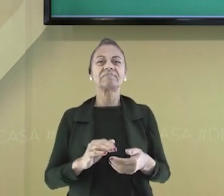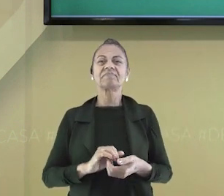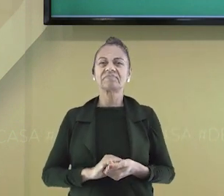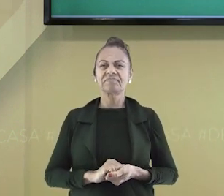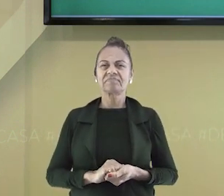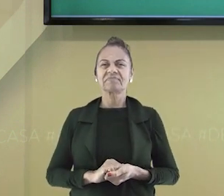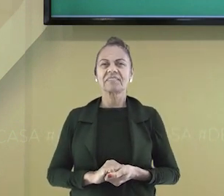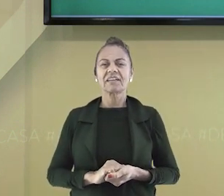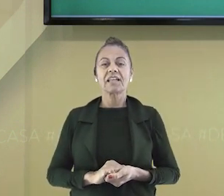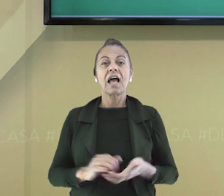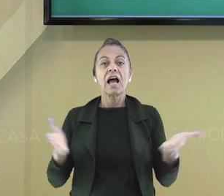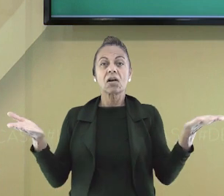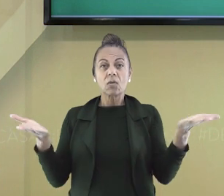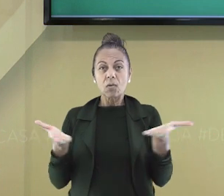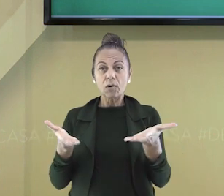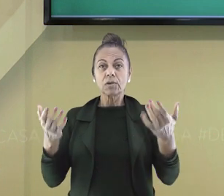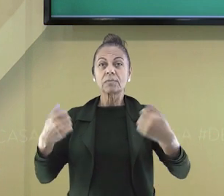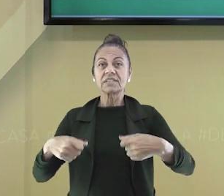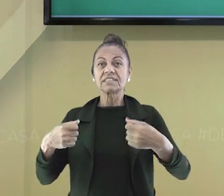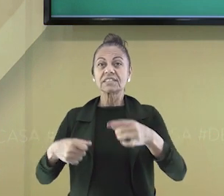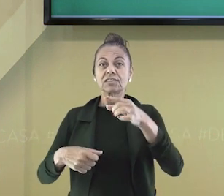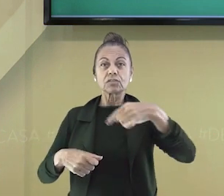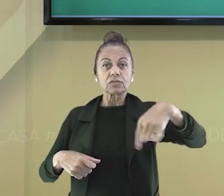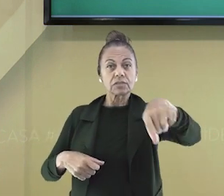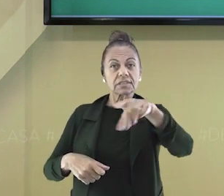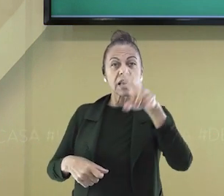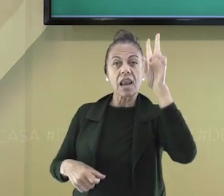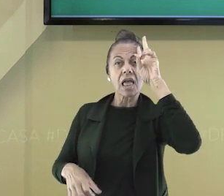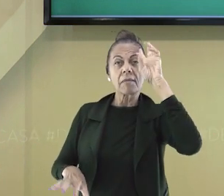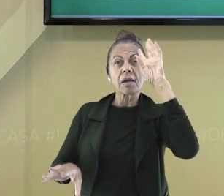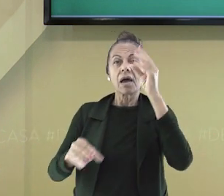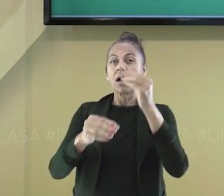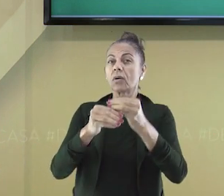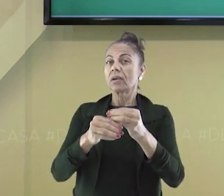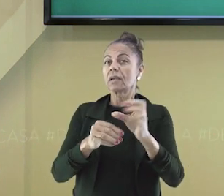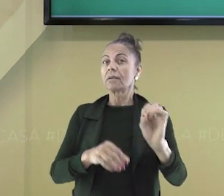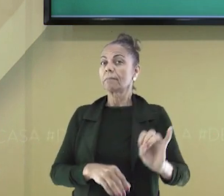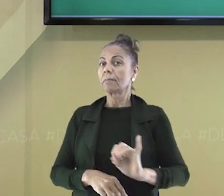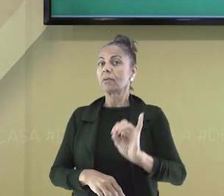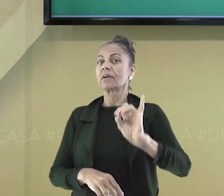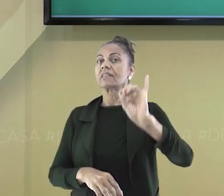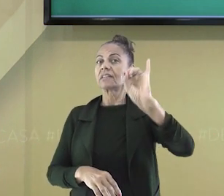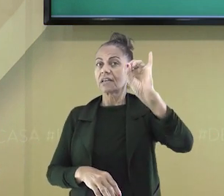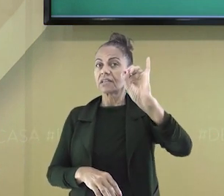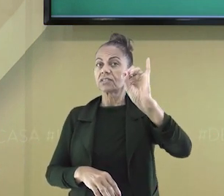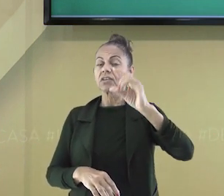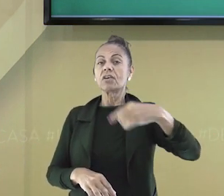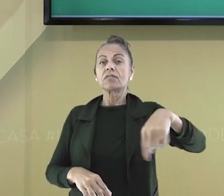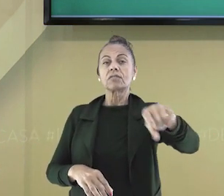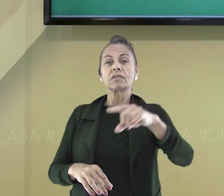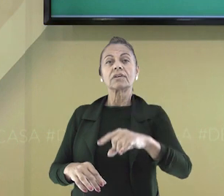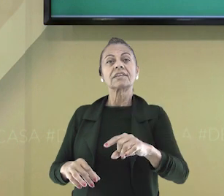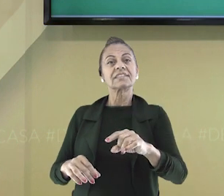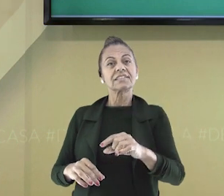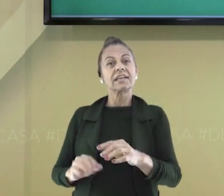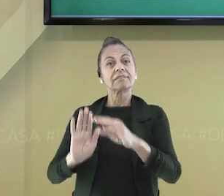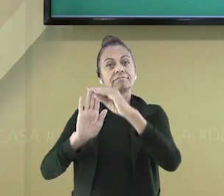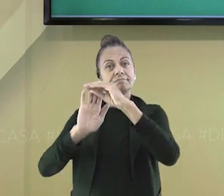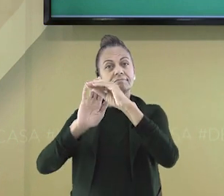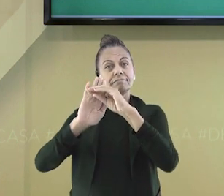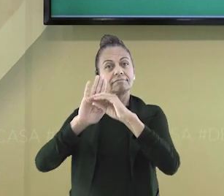Agora, uma pausa rápida em nossa aula. Eu preciso lembrar você da importância de não deixar de registrar